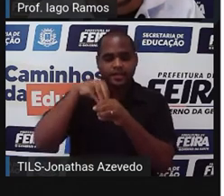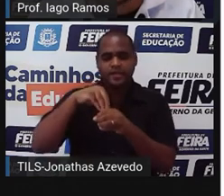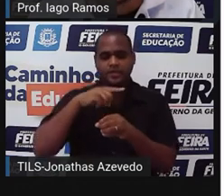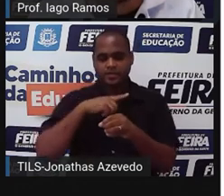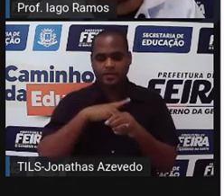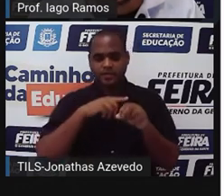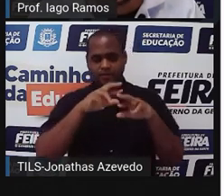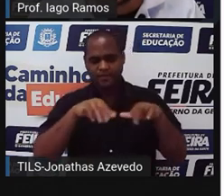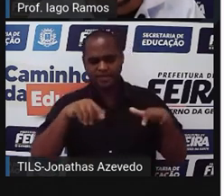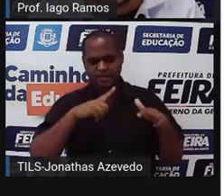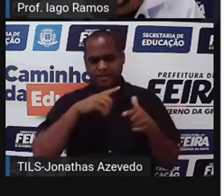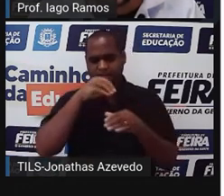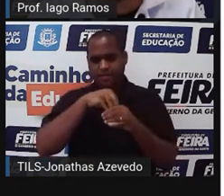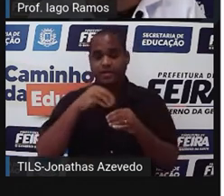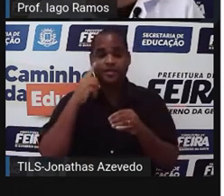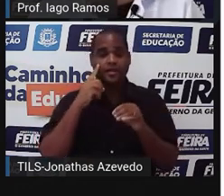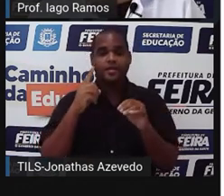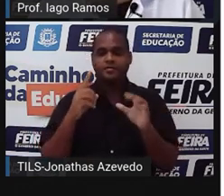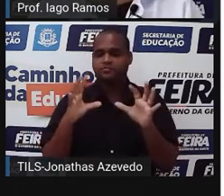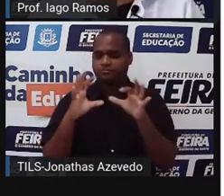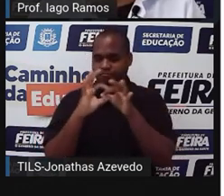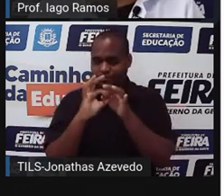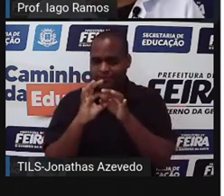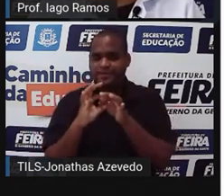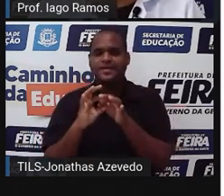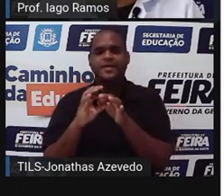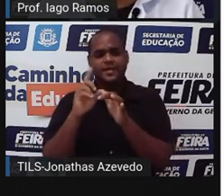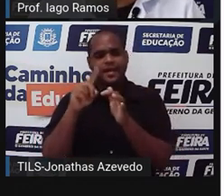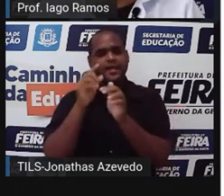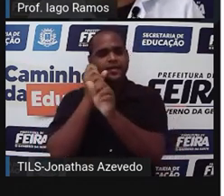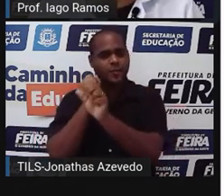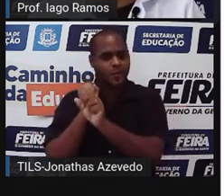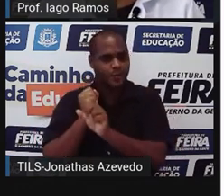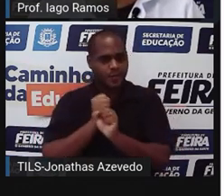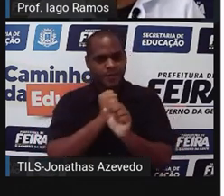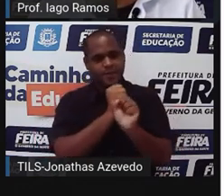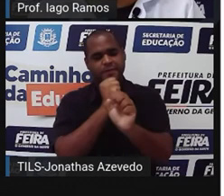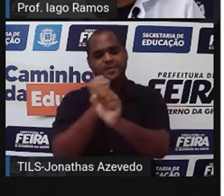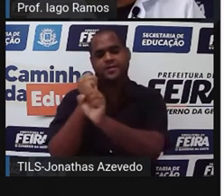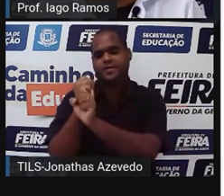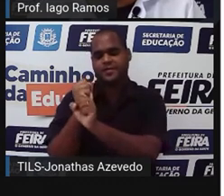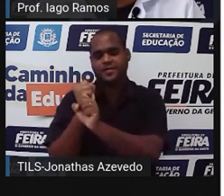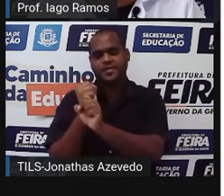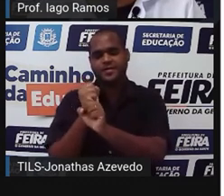da circunferência do basquete, e soma. Junta todos eles, ó.